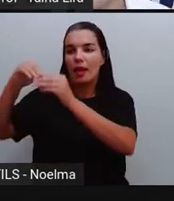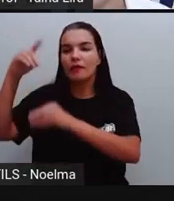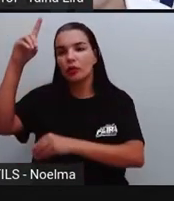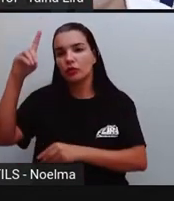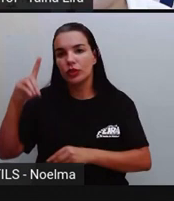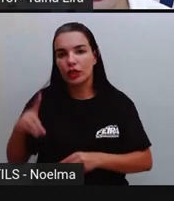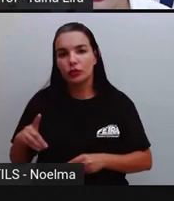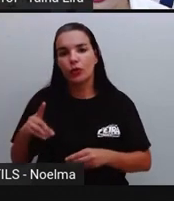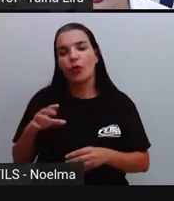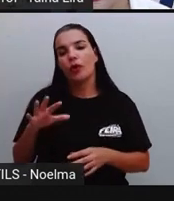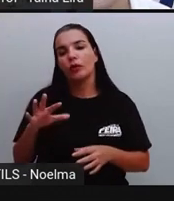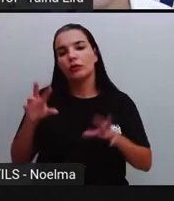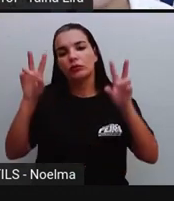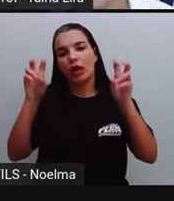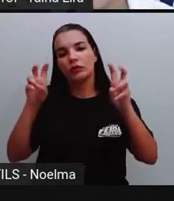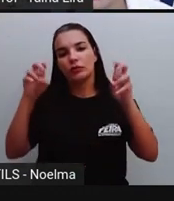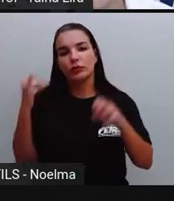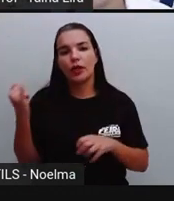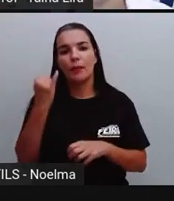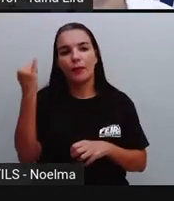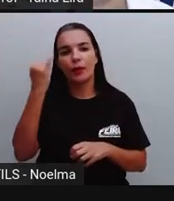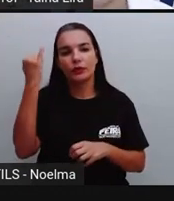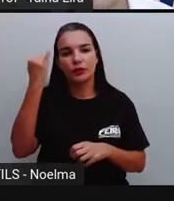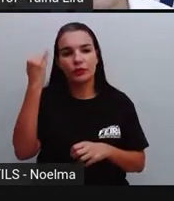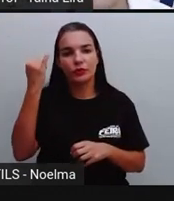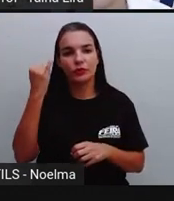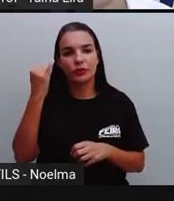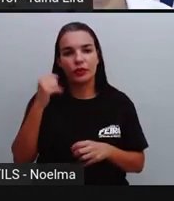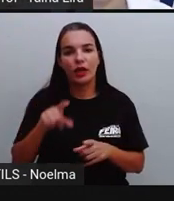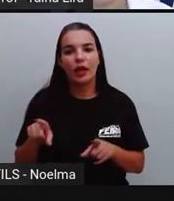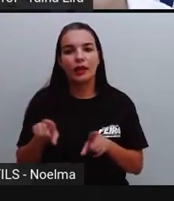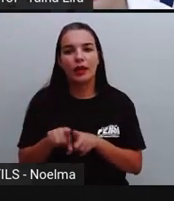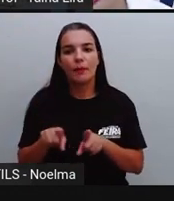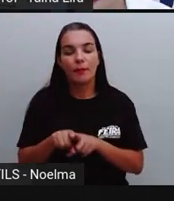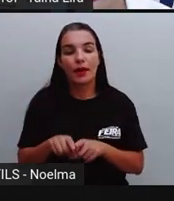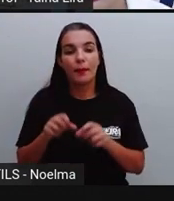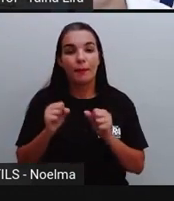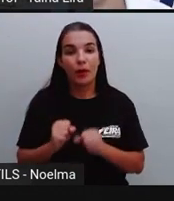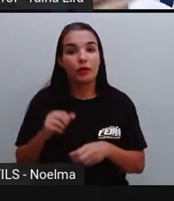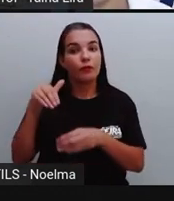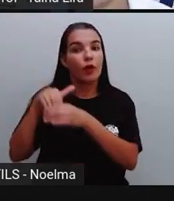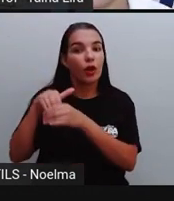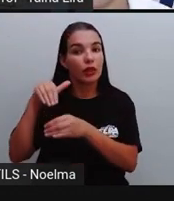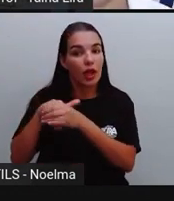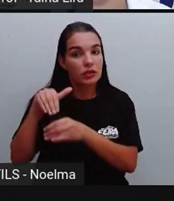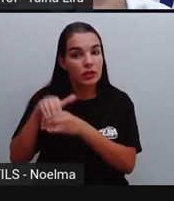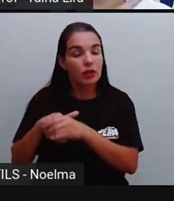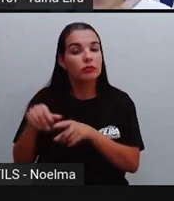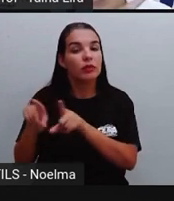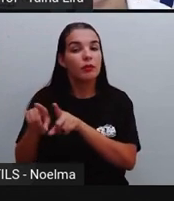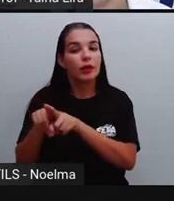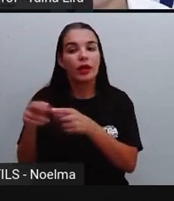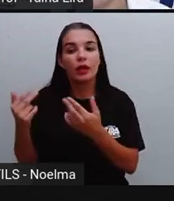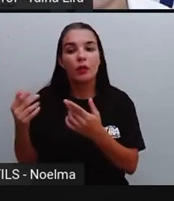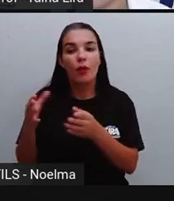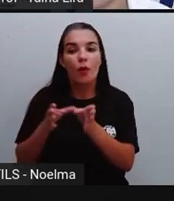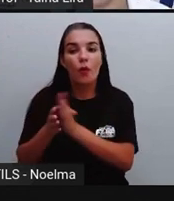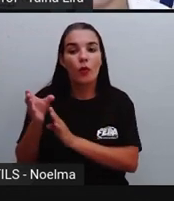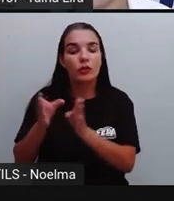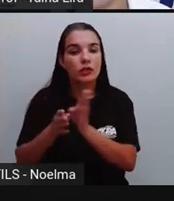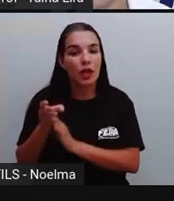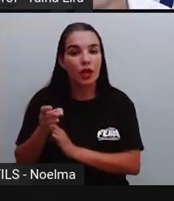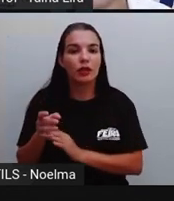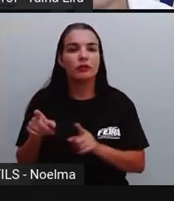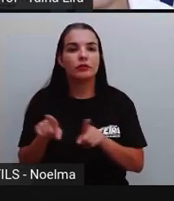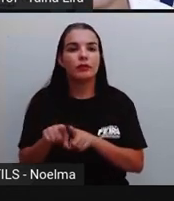assunto que eles acharem importante. O Grêmio também passa, né, por votação. Assim como lá o conselho, como os vices,